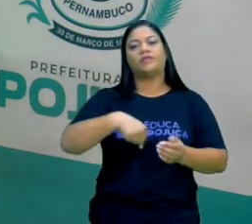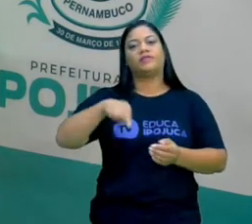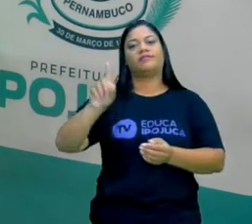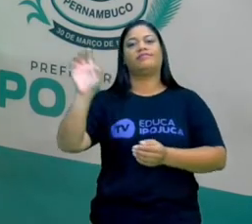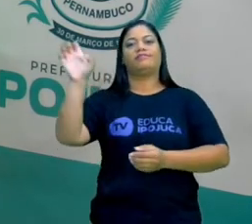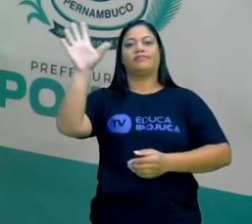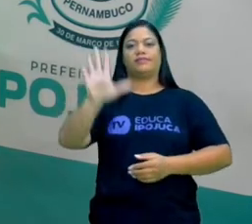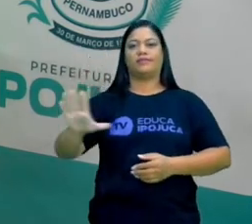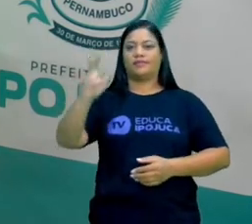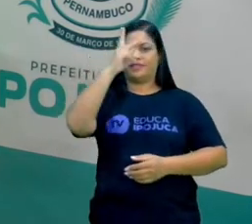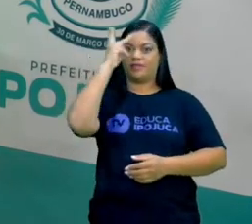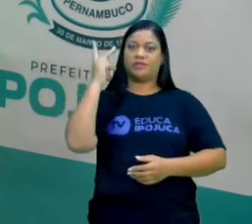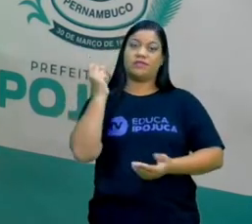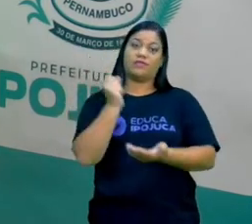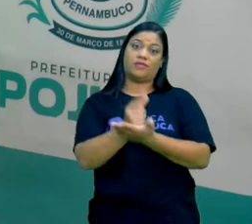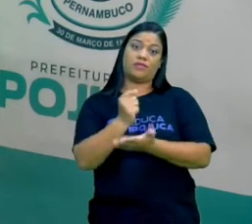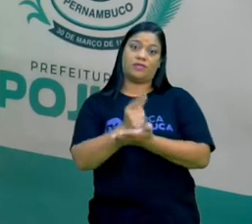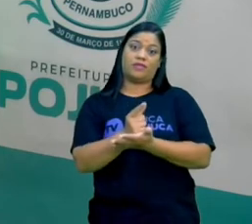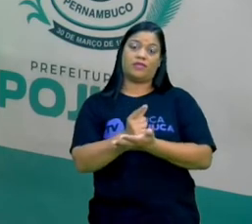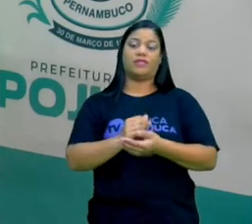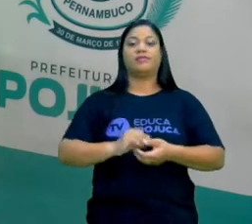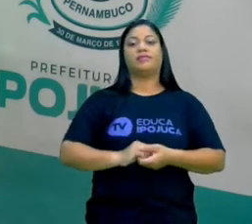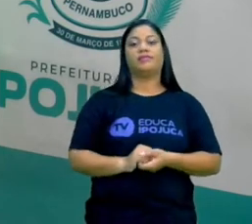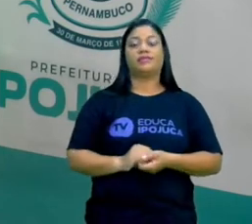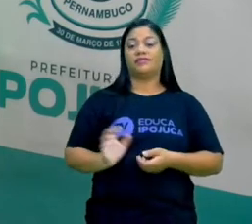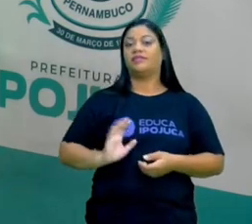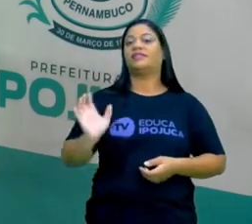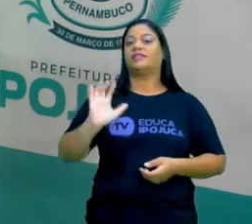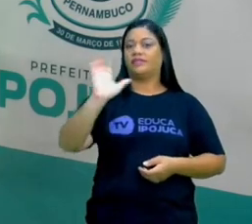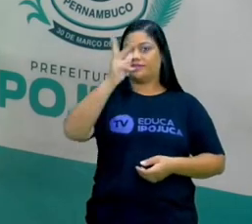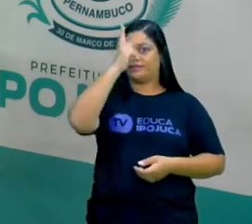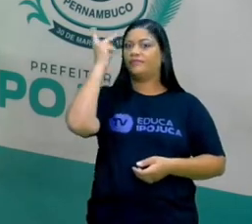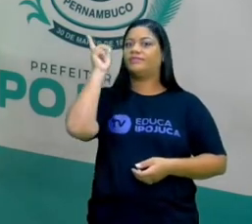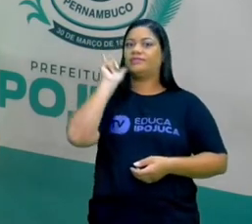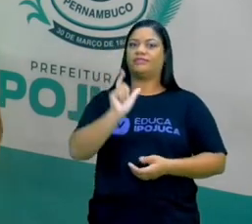tinham muito acesso para comprar. E os que compravam eram bastante caros.